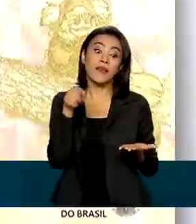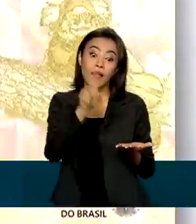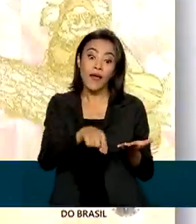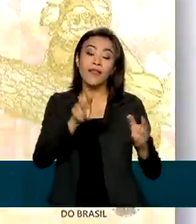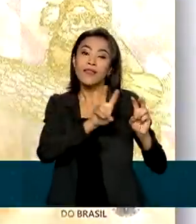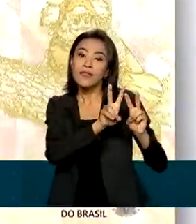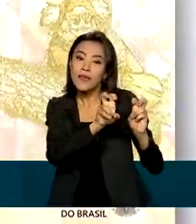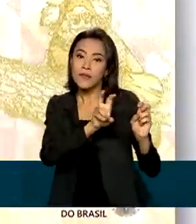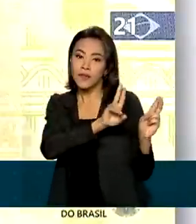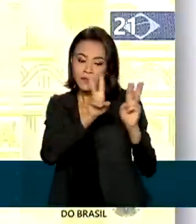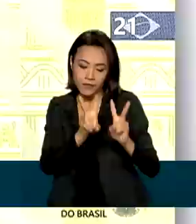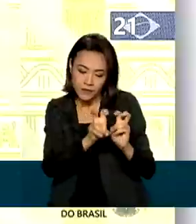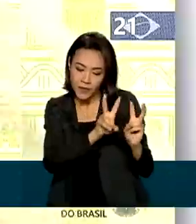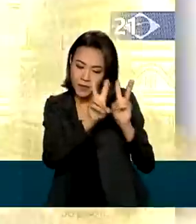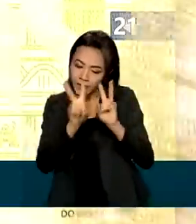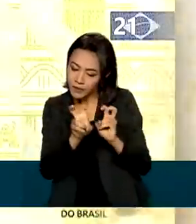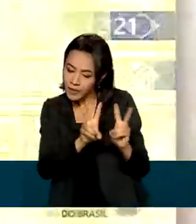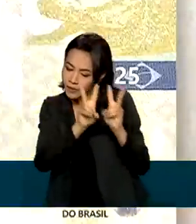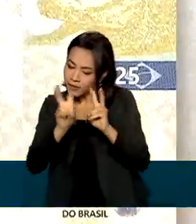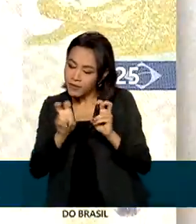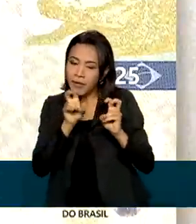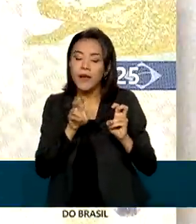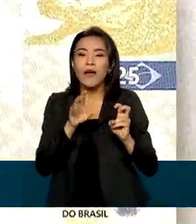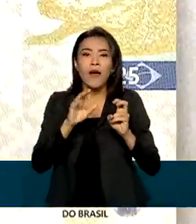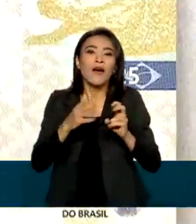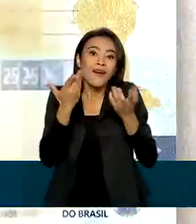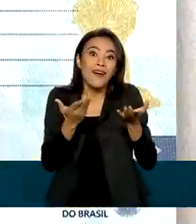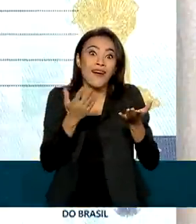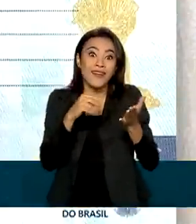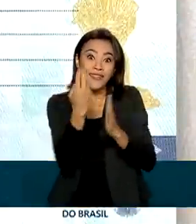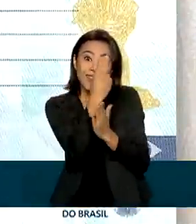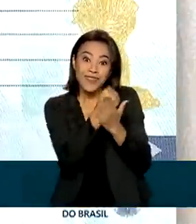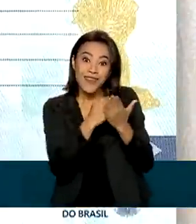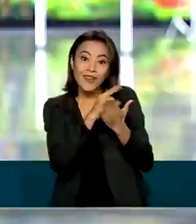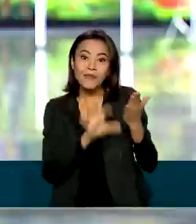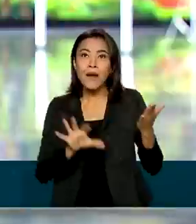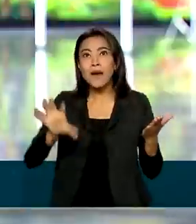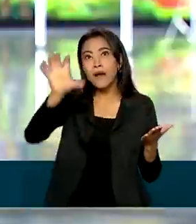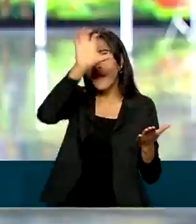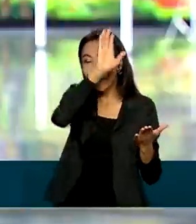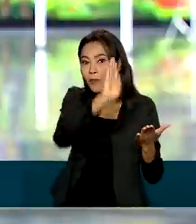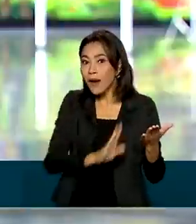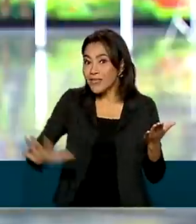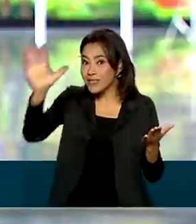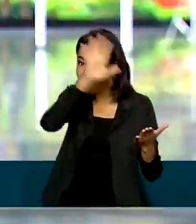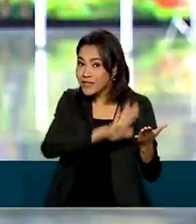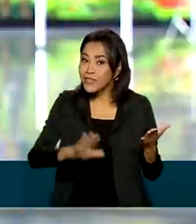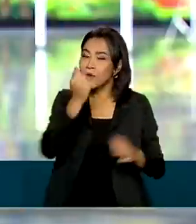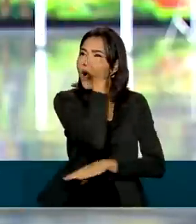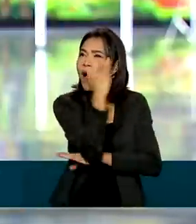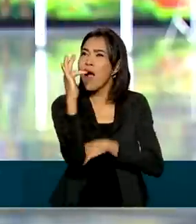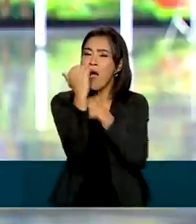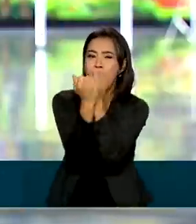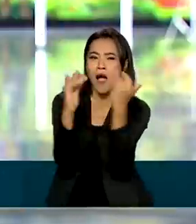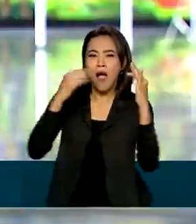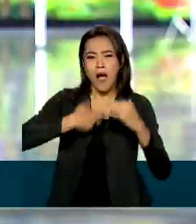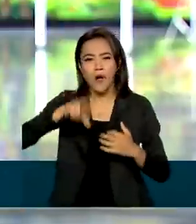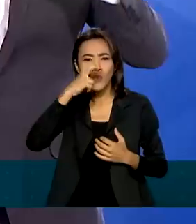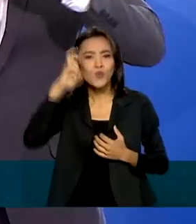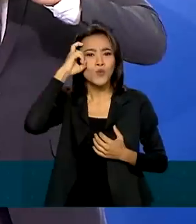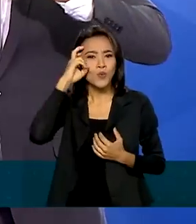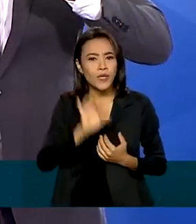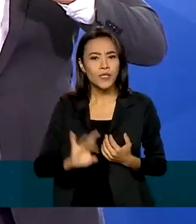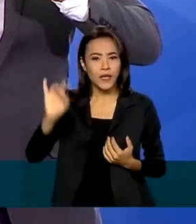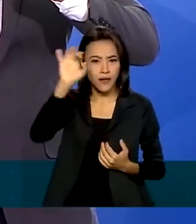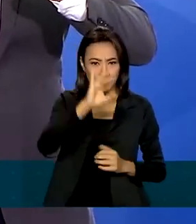temático e homenageia todas as regiões do Brasil por meio de ícones que representam os biomas e a cultura de cada local.